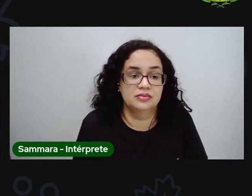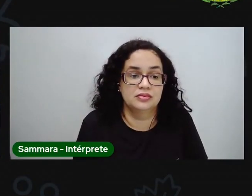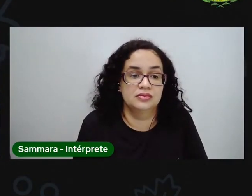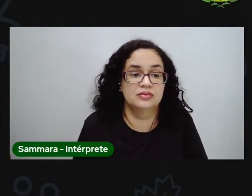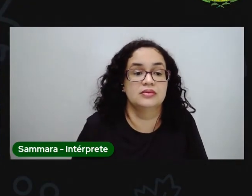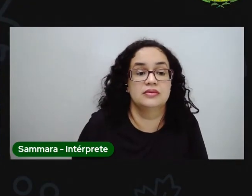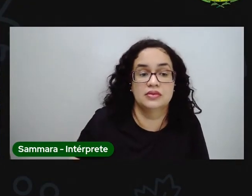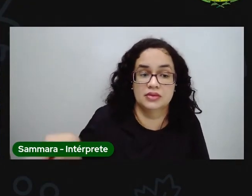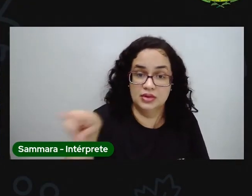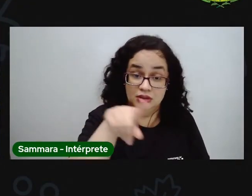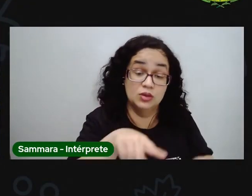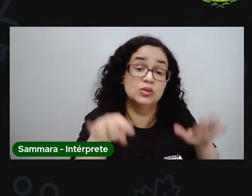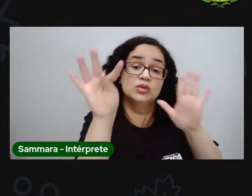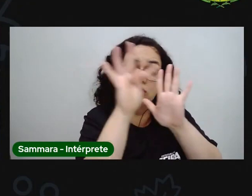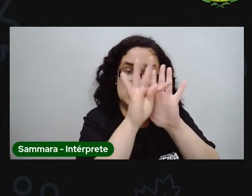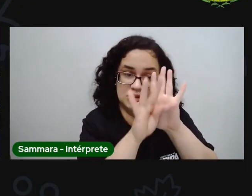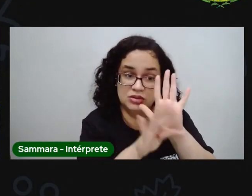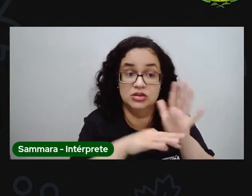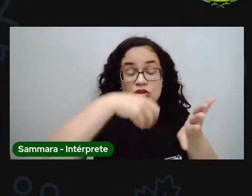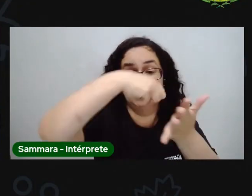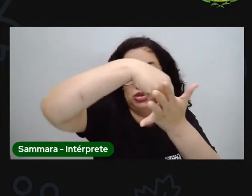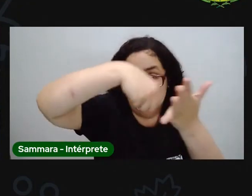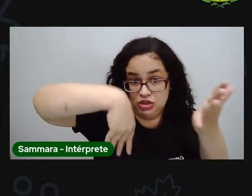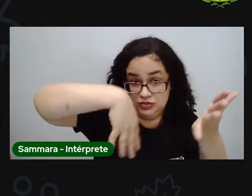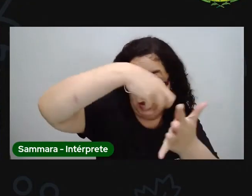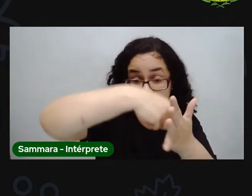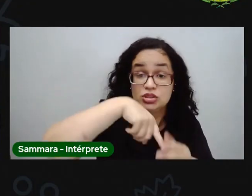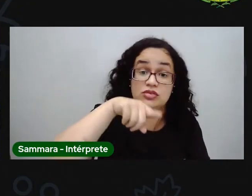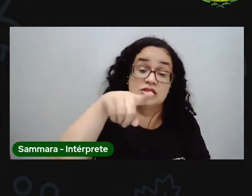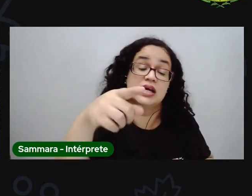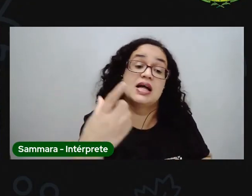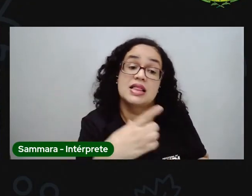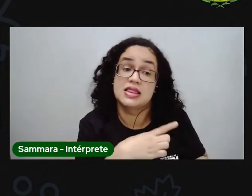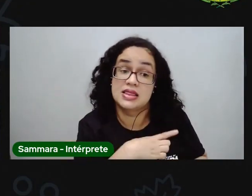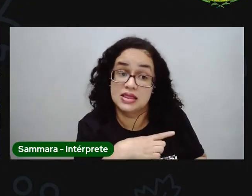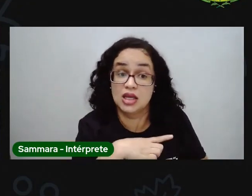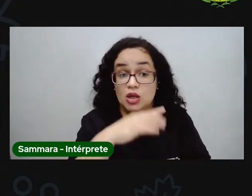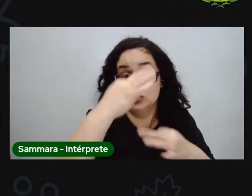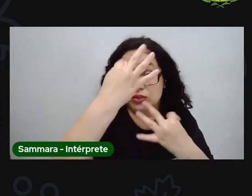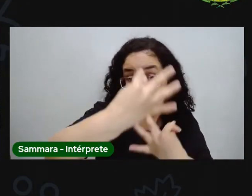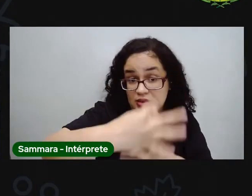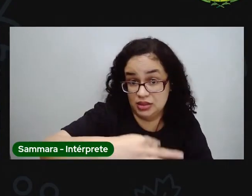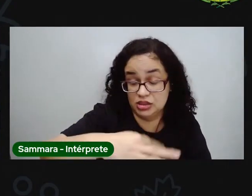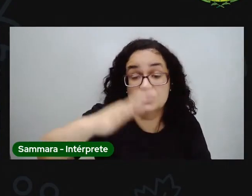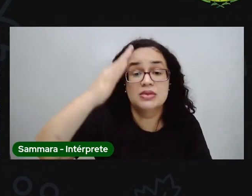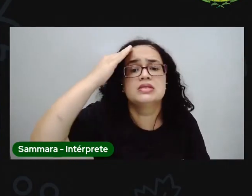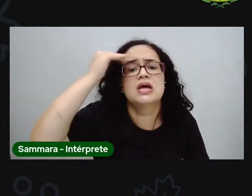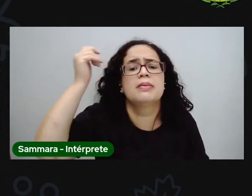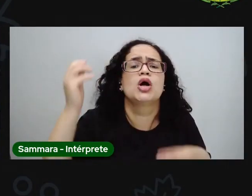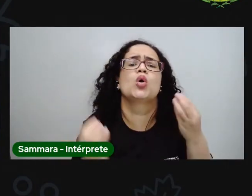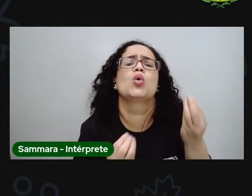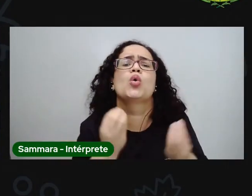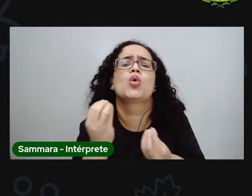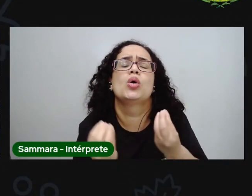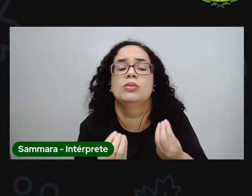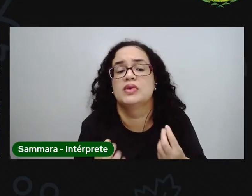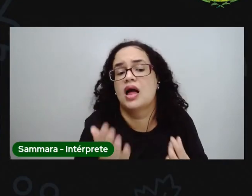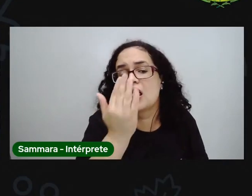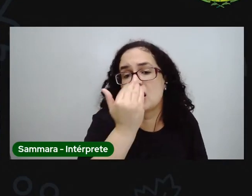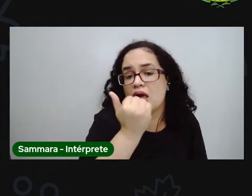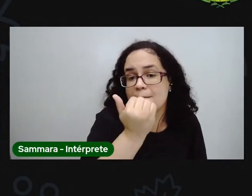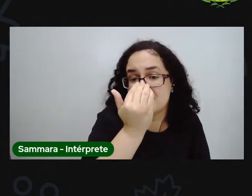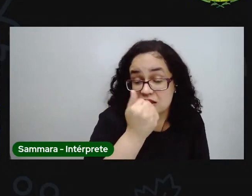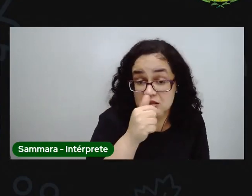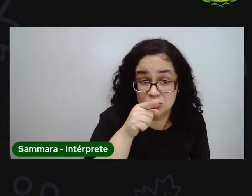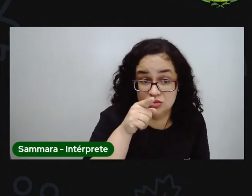Além desse texto, na atividade de vocês também tem um teste para vocês saberem como é que está a alimentação de vocês.